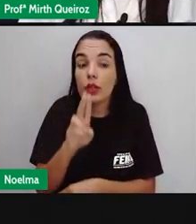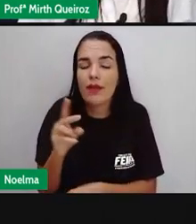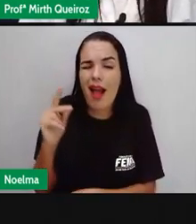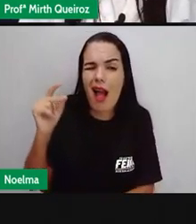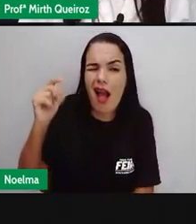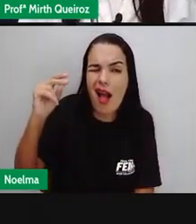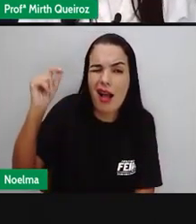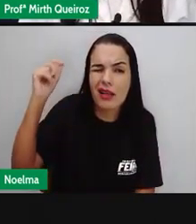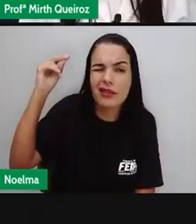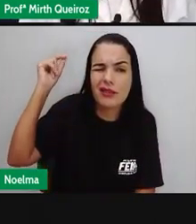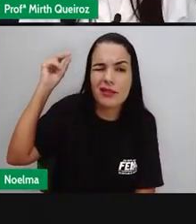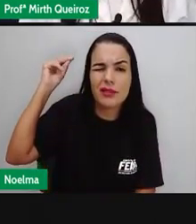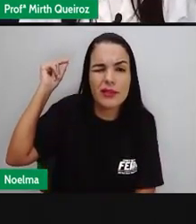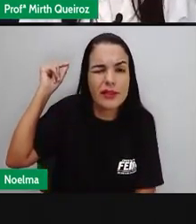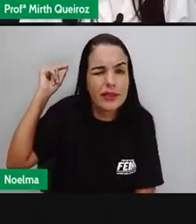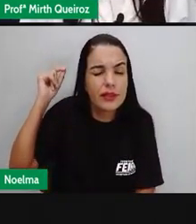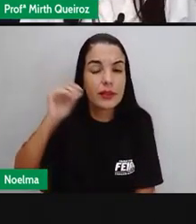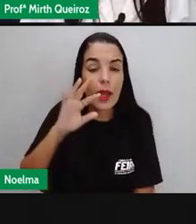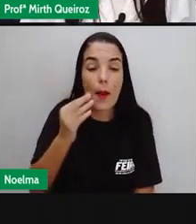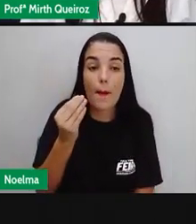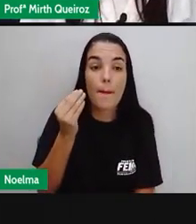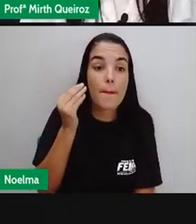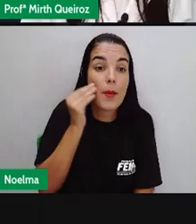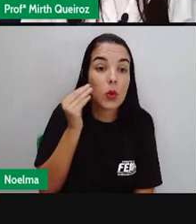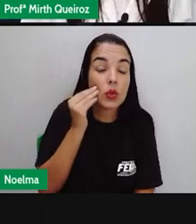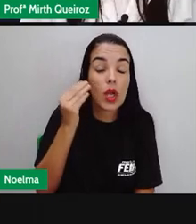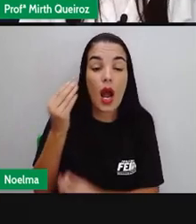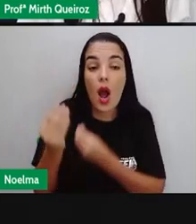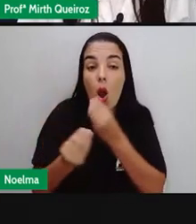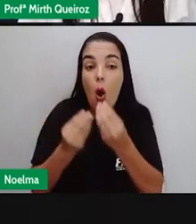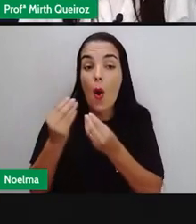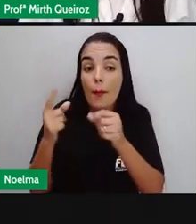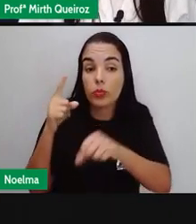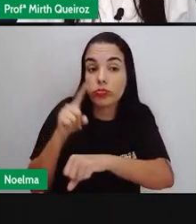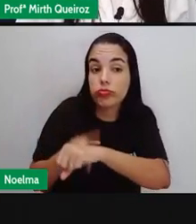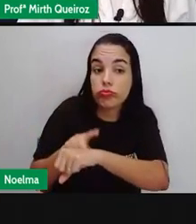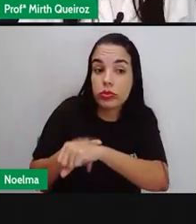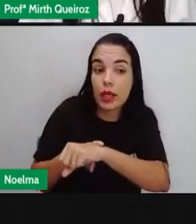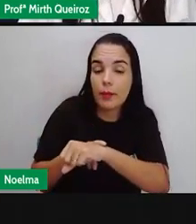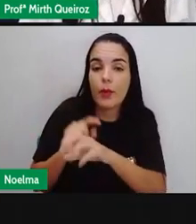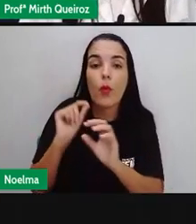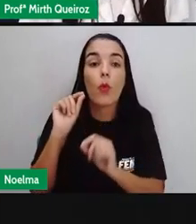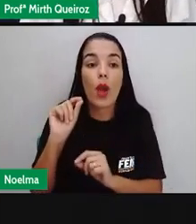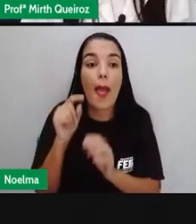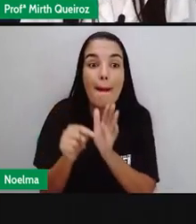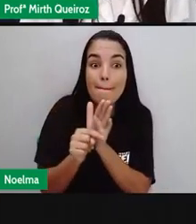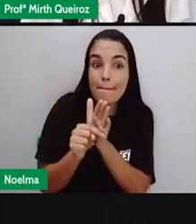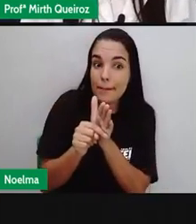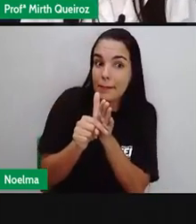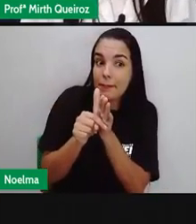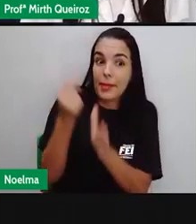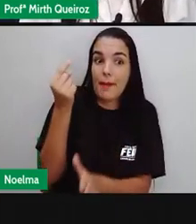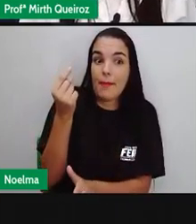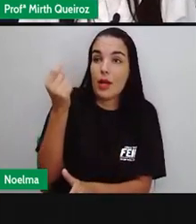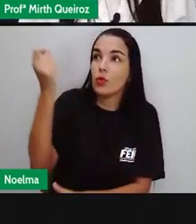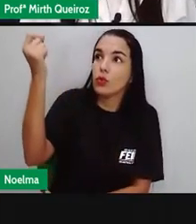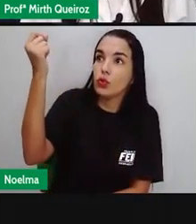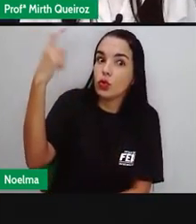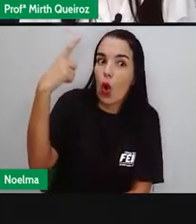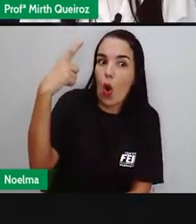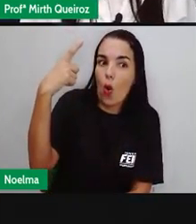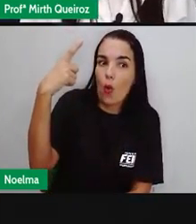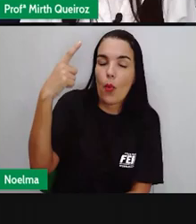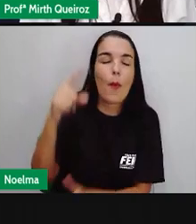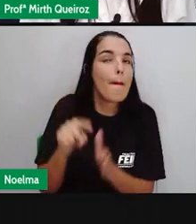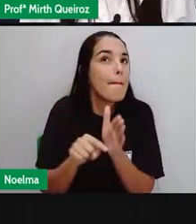desses instrumentos Que nós temos hoje Para poder medir o tempo Primeiro era o sol Então, de acordo com a posição de sol Da